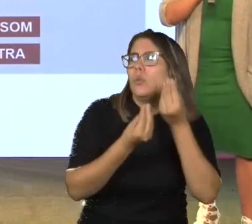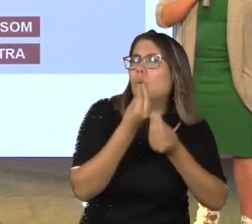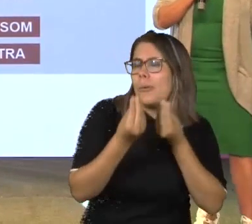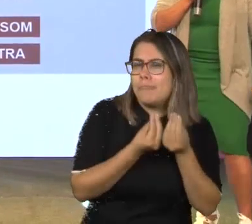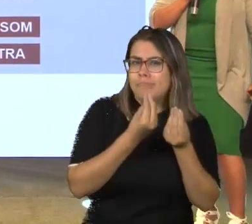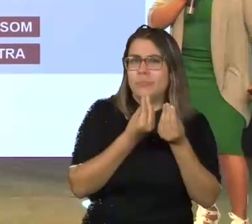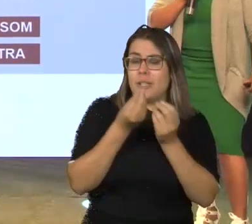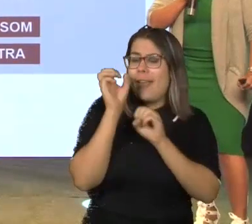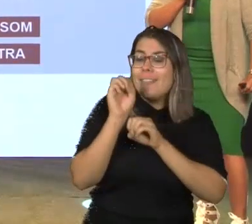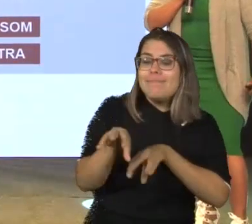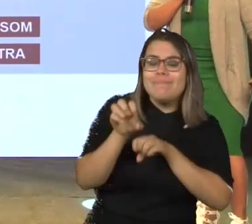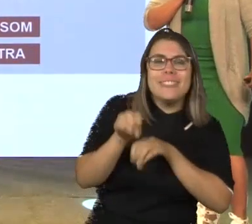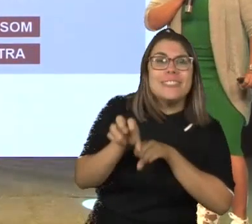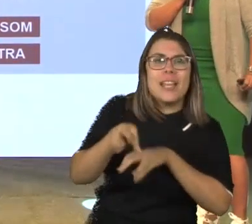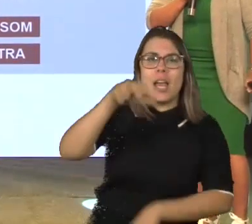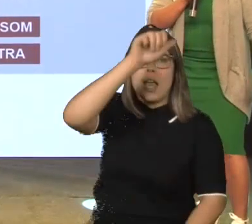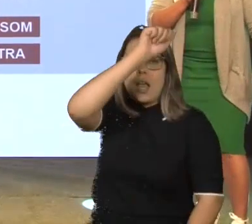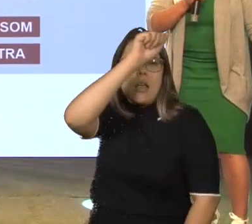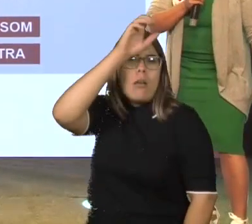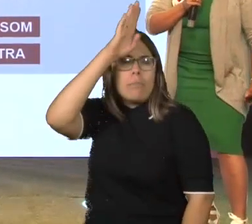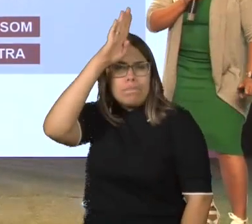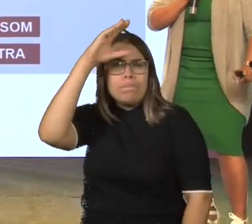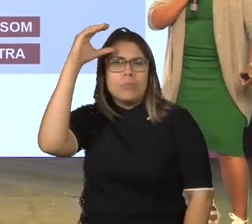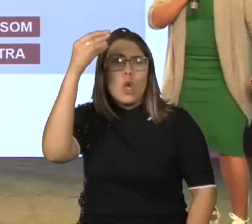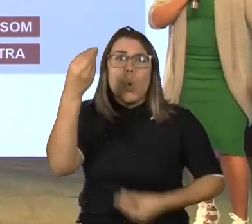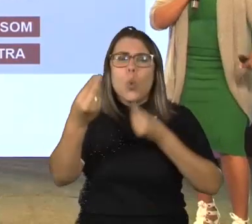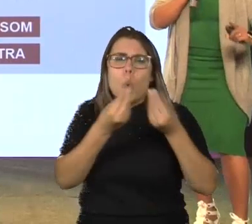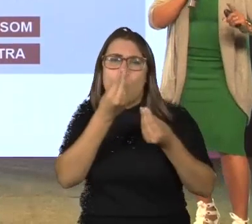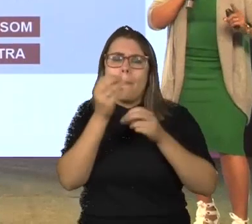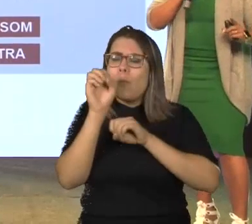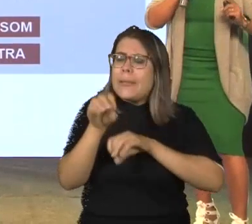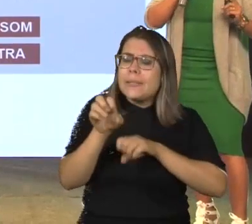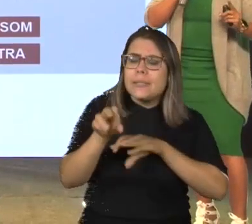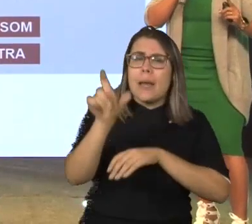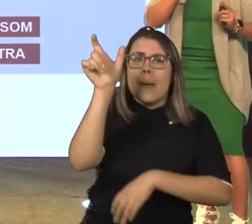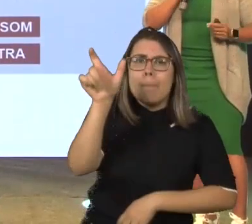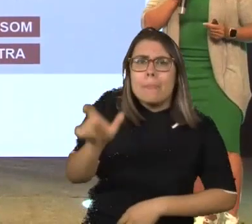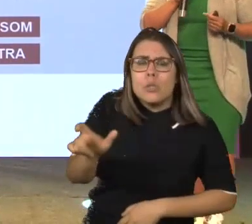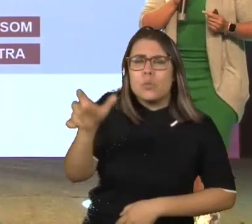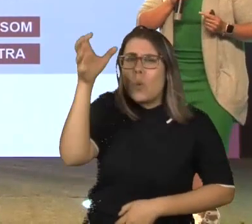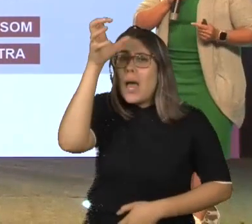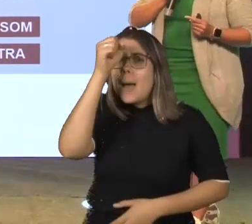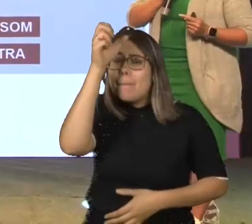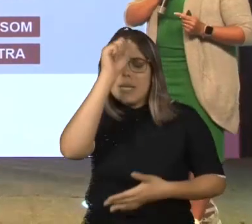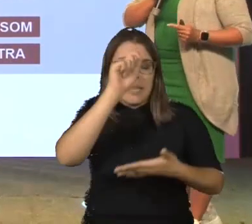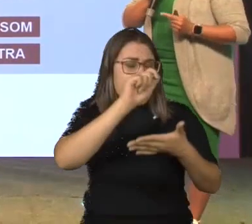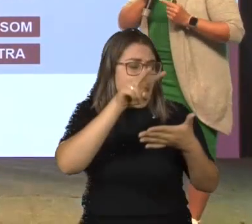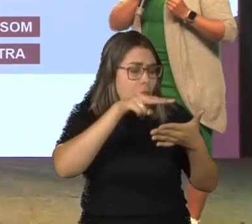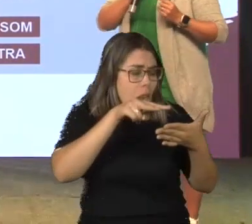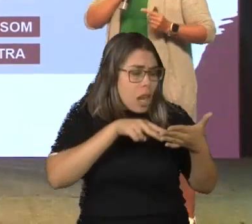Como alfabetizar? Se fazer entender a relação do processo de alfabetização